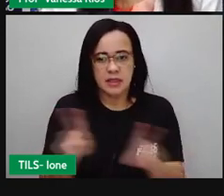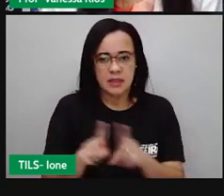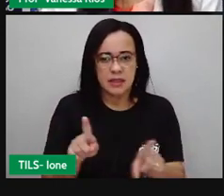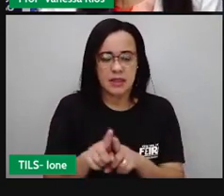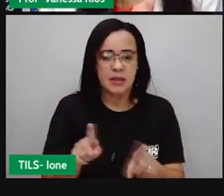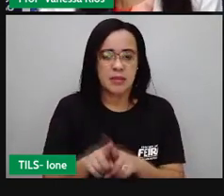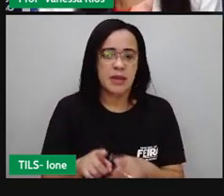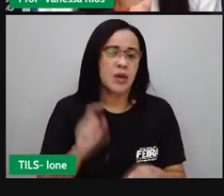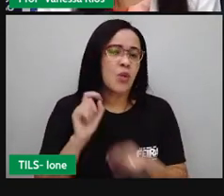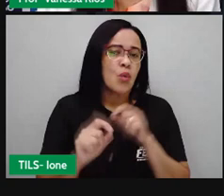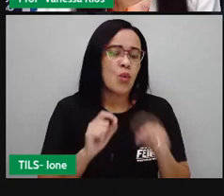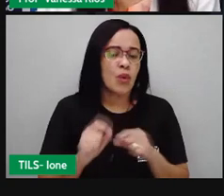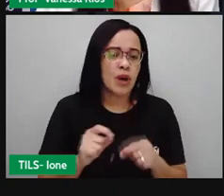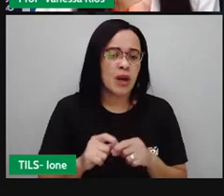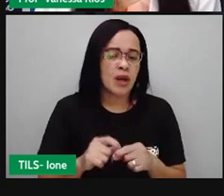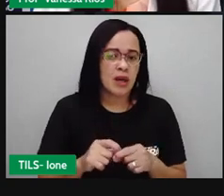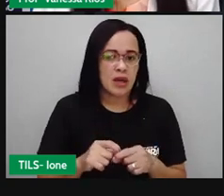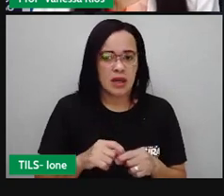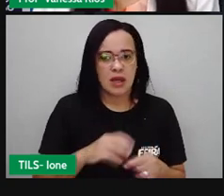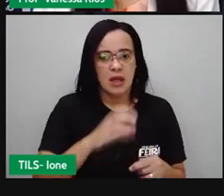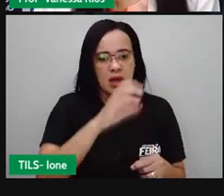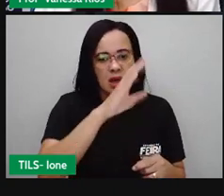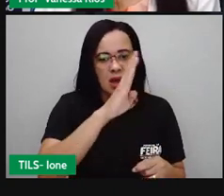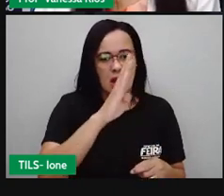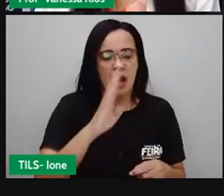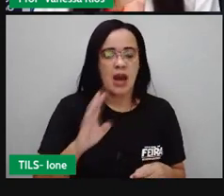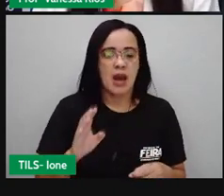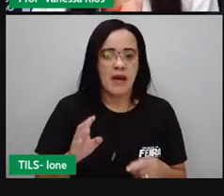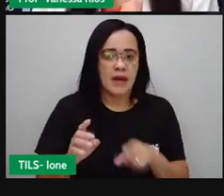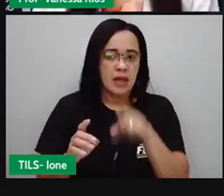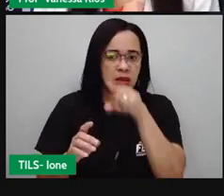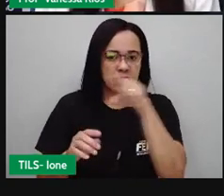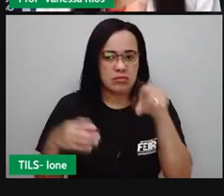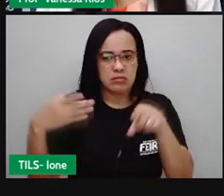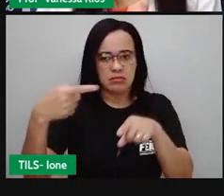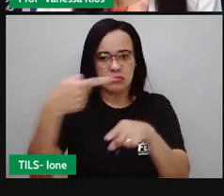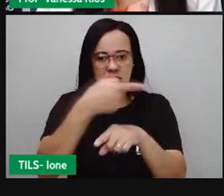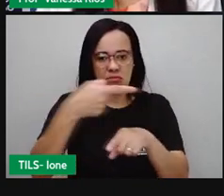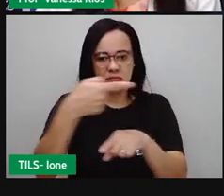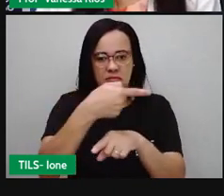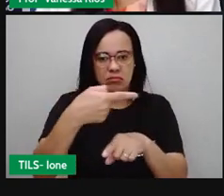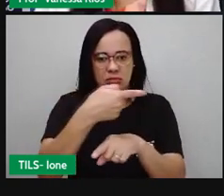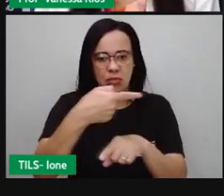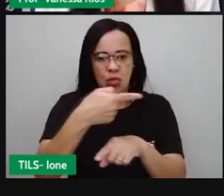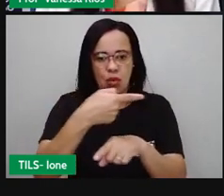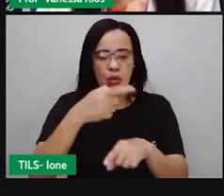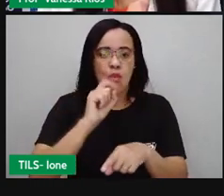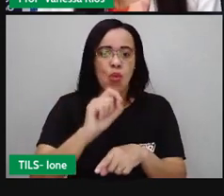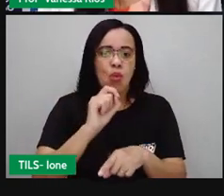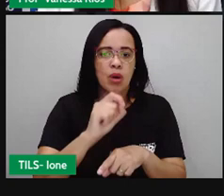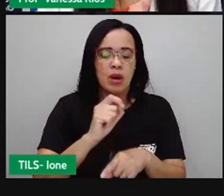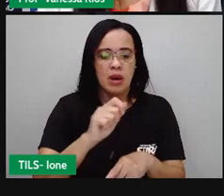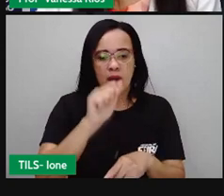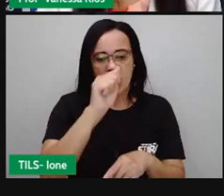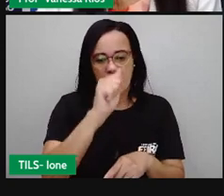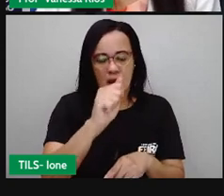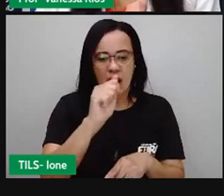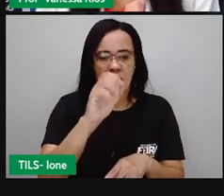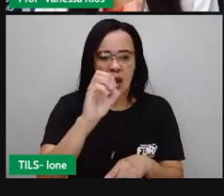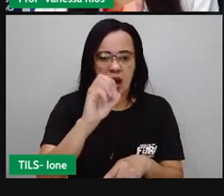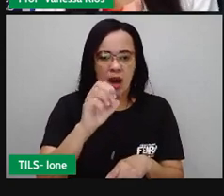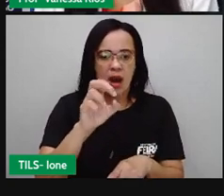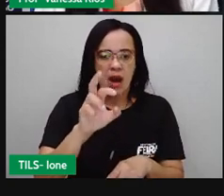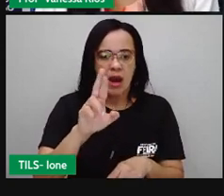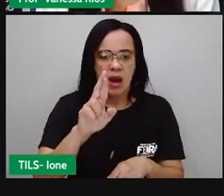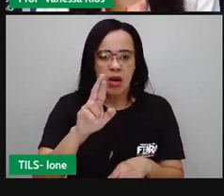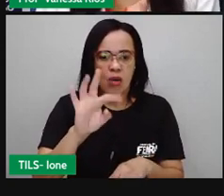estão fazendo a ligação do sangue, né? Fazendo com que o sangue chegue aos rins e saia dos rins também. Depois